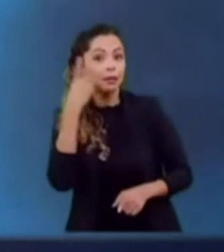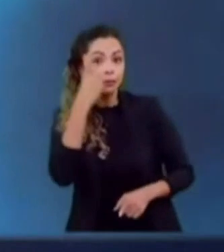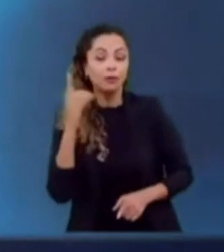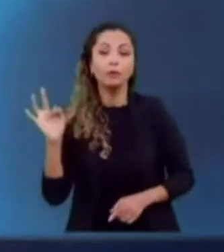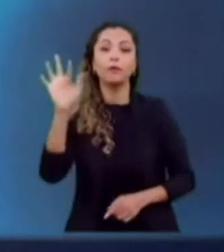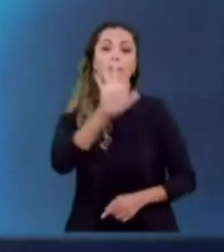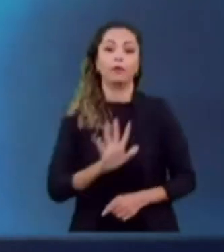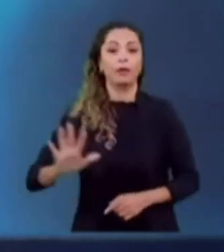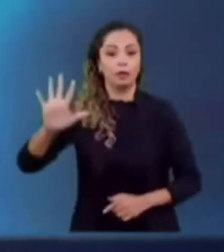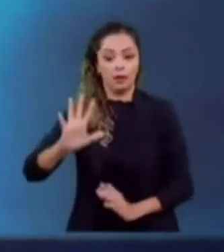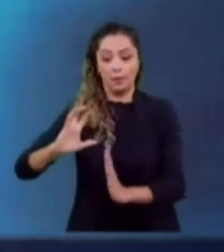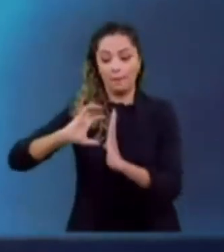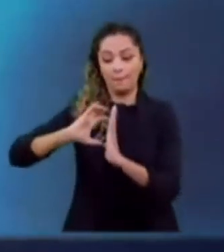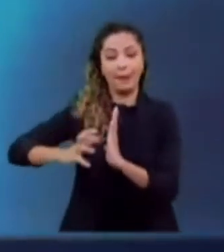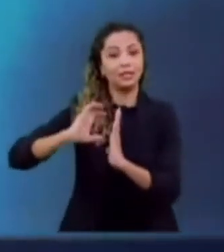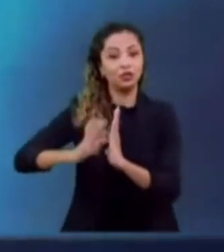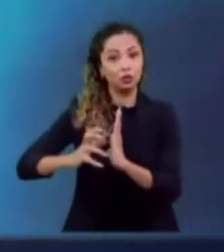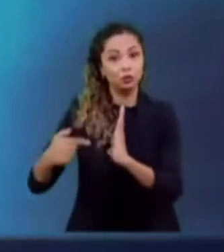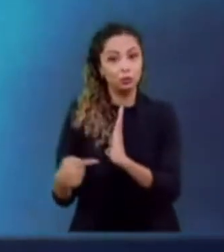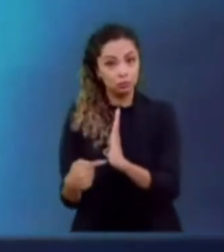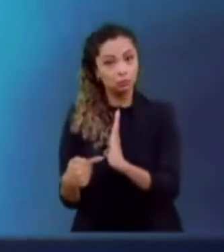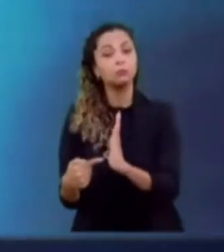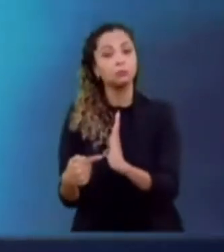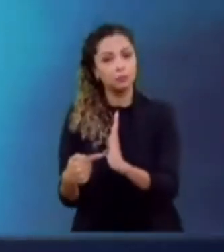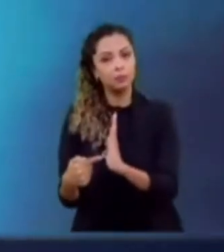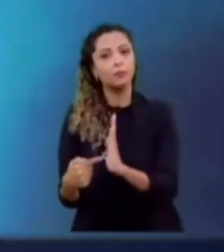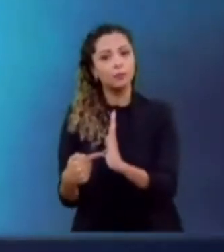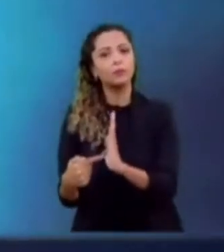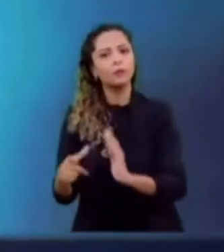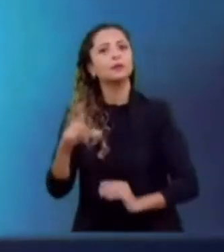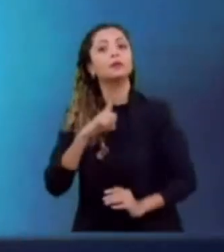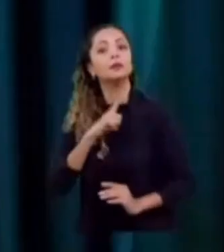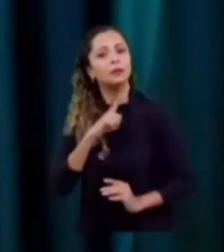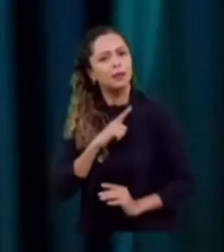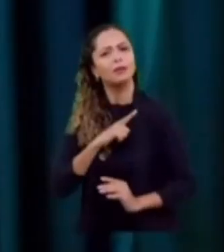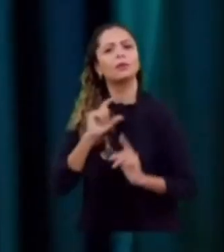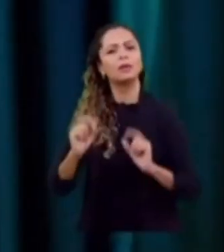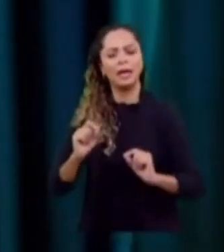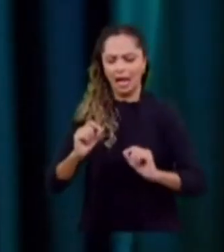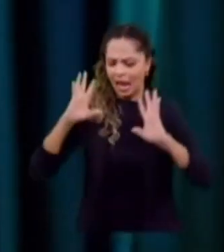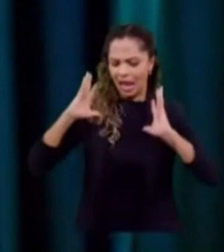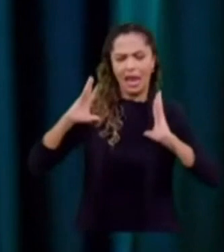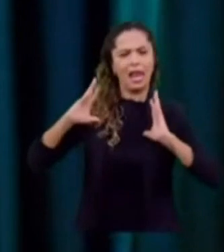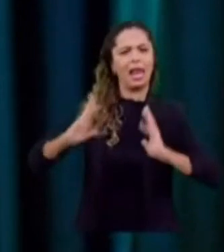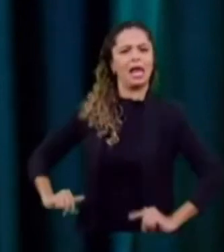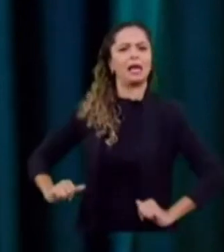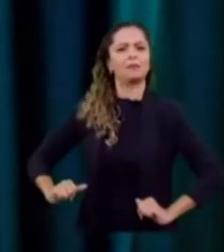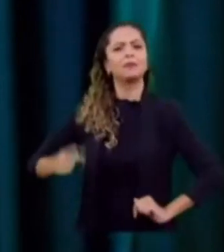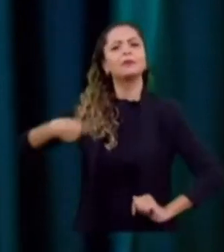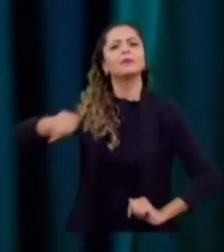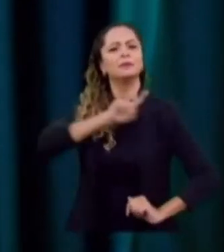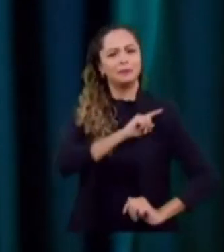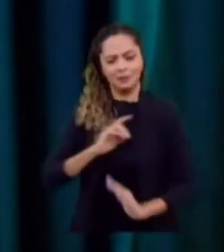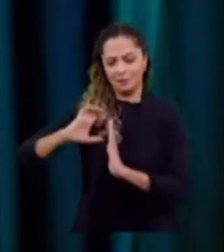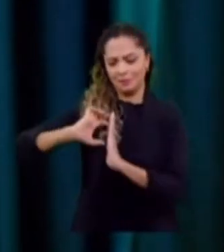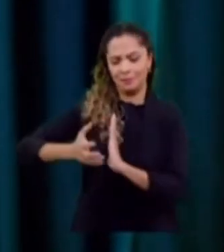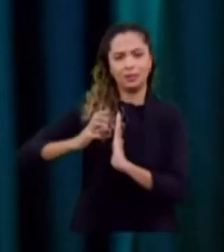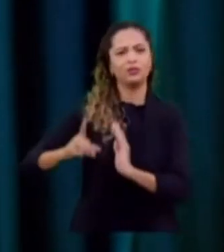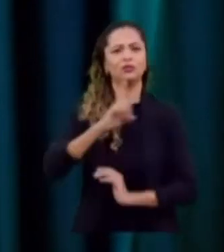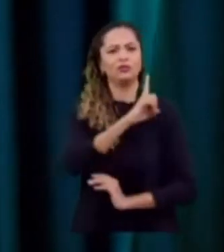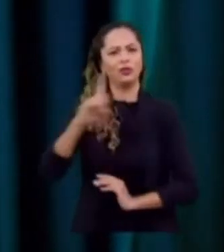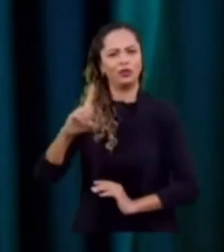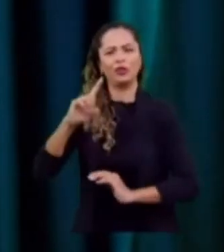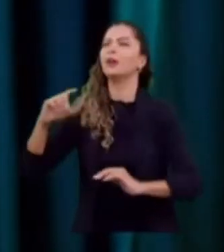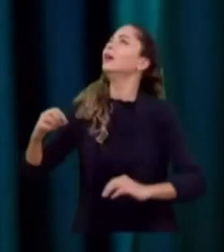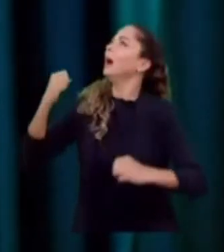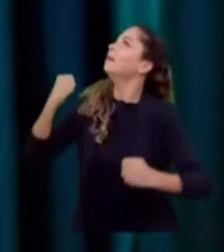se orgulha de ser o partido de ficha limpa, nós nos orgulhamos de sermos um partido de direita, que defende Deus,